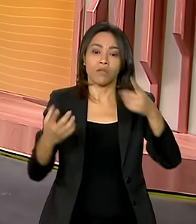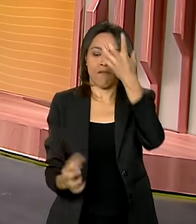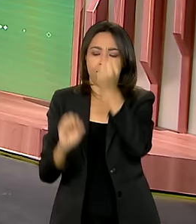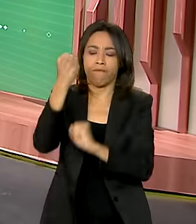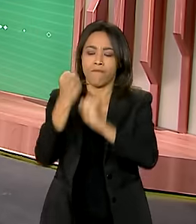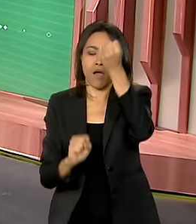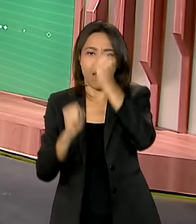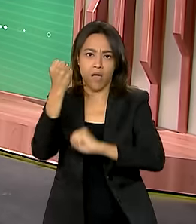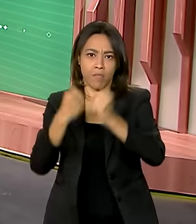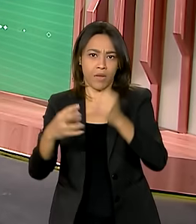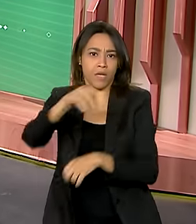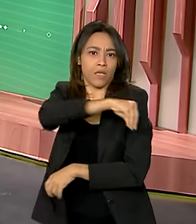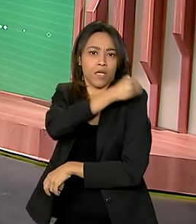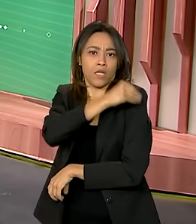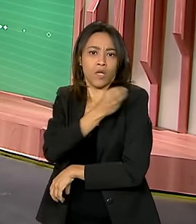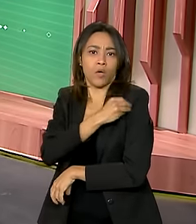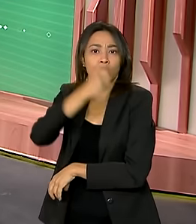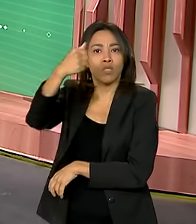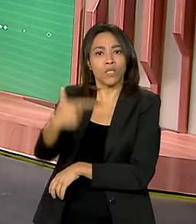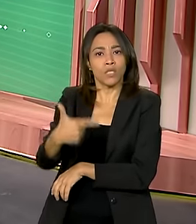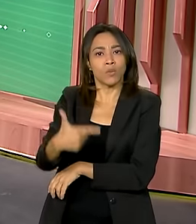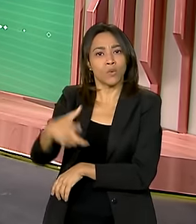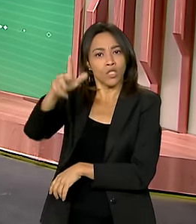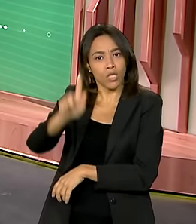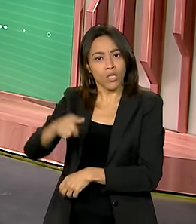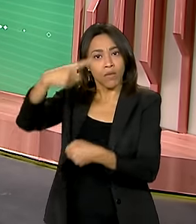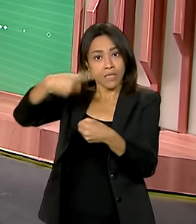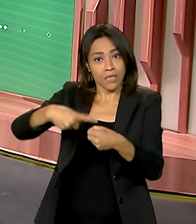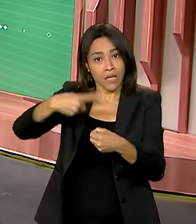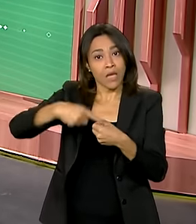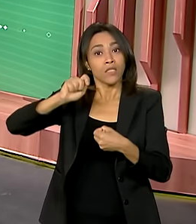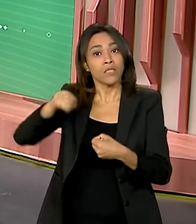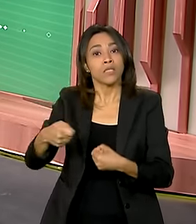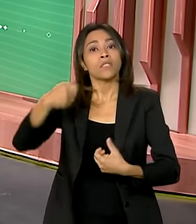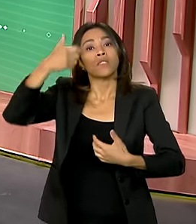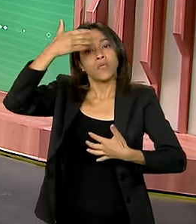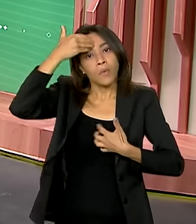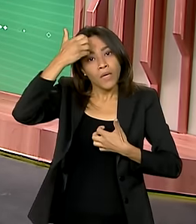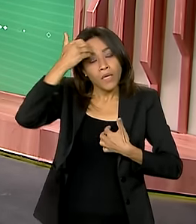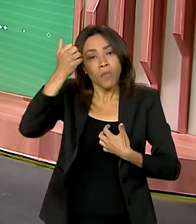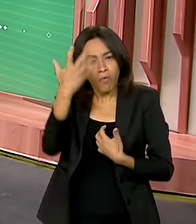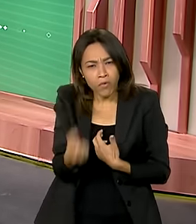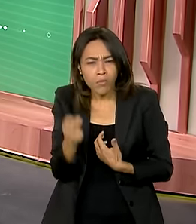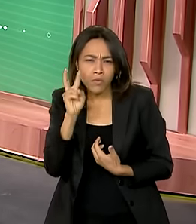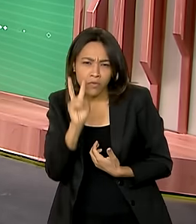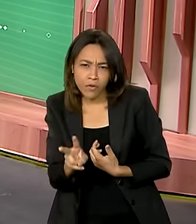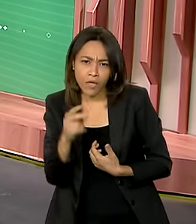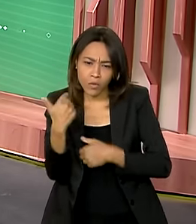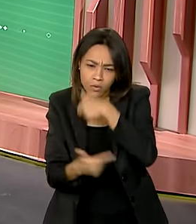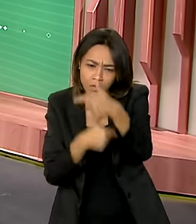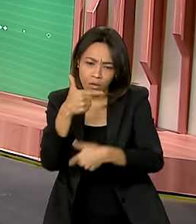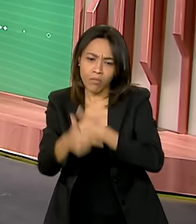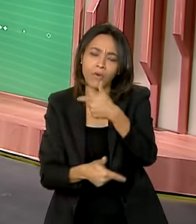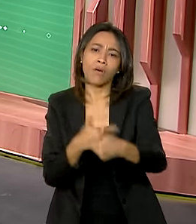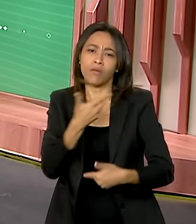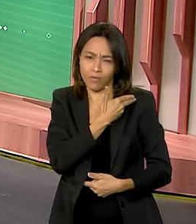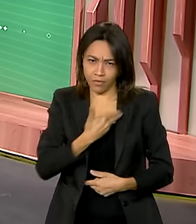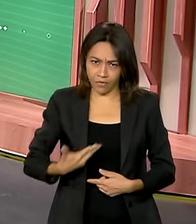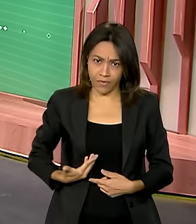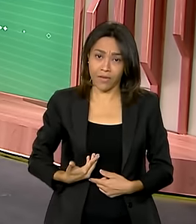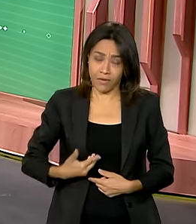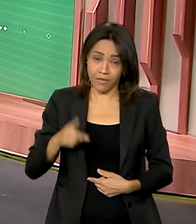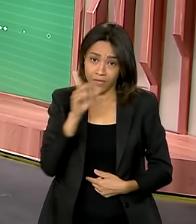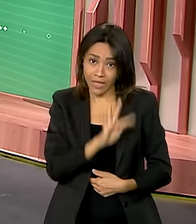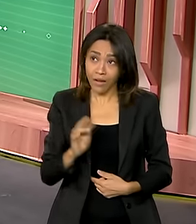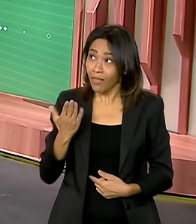de etanol de segunda geração em Guariba. Então, vamos aproveitar e ver como estão as ações do governo federal nessa cidade de